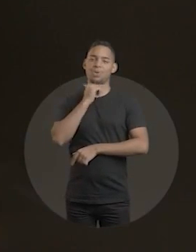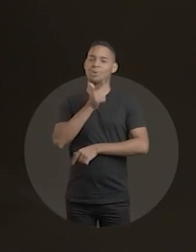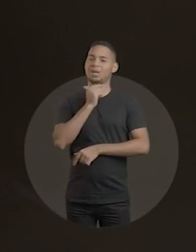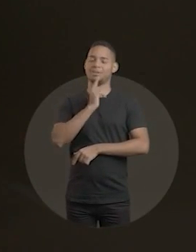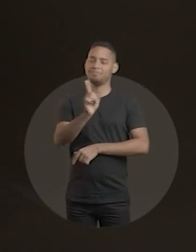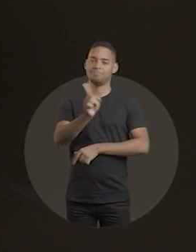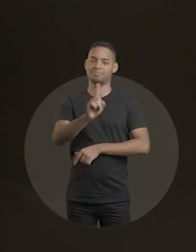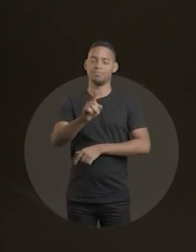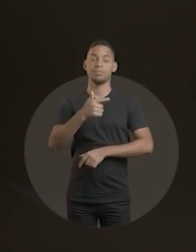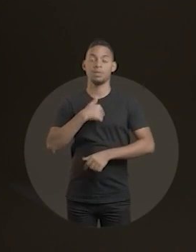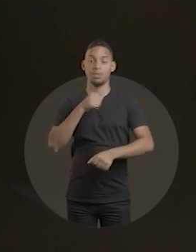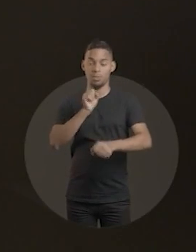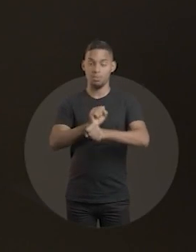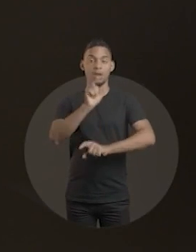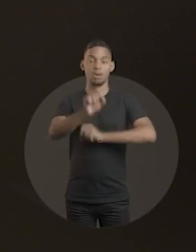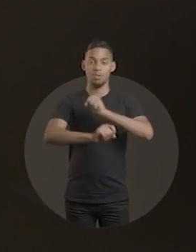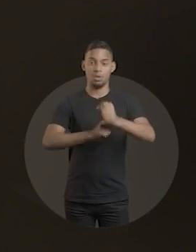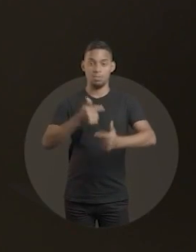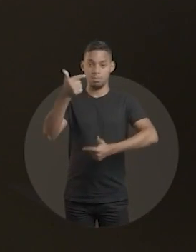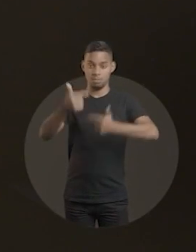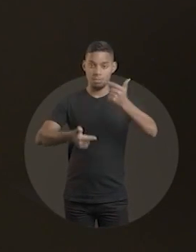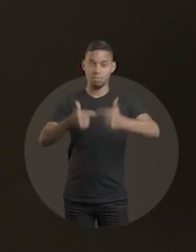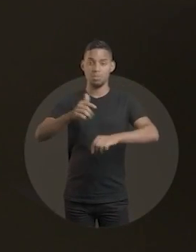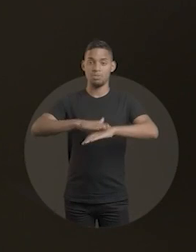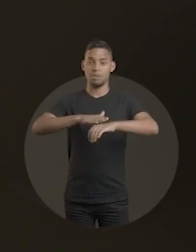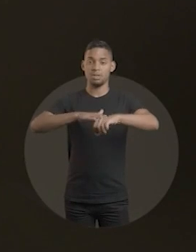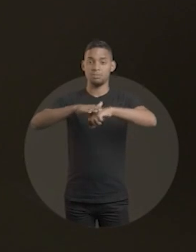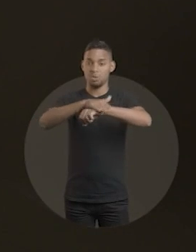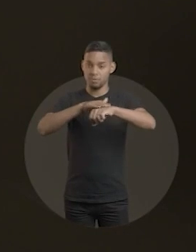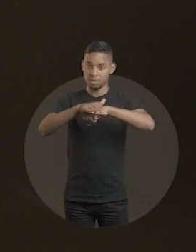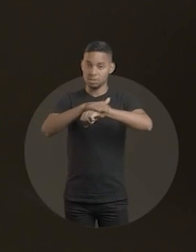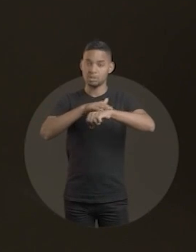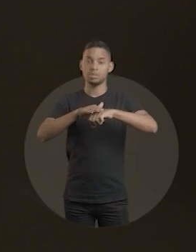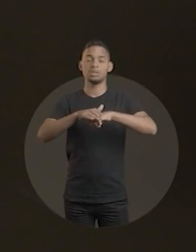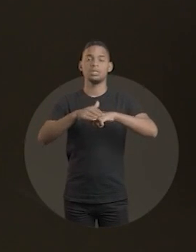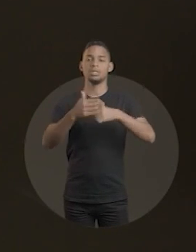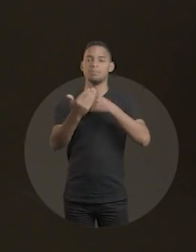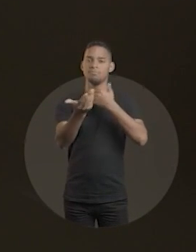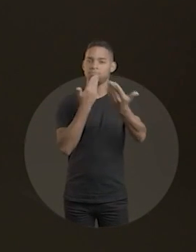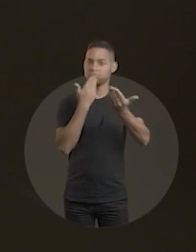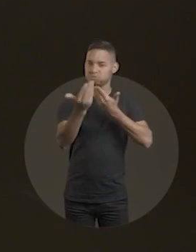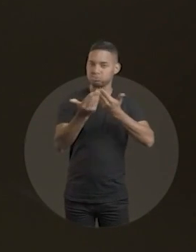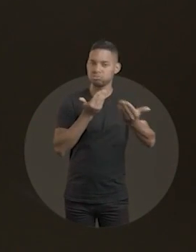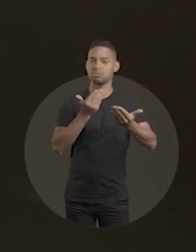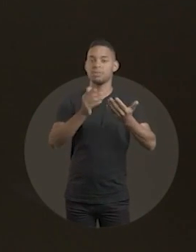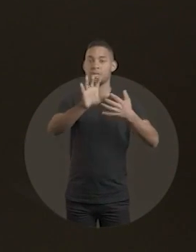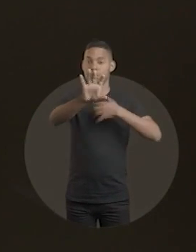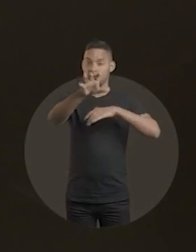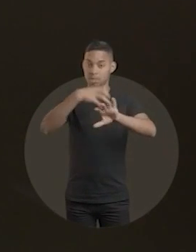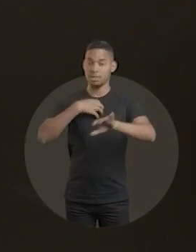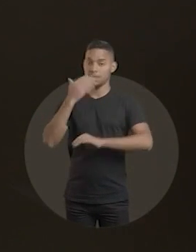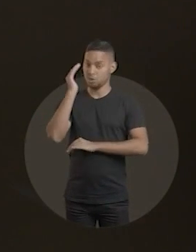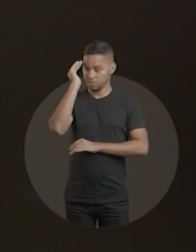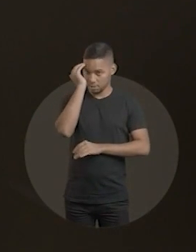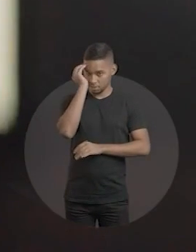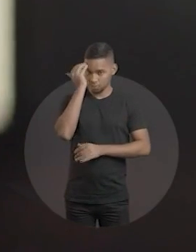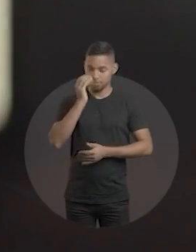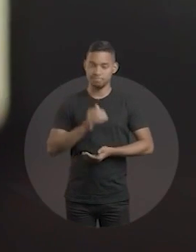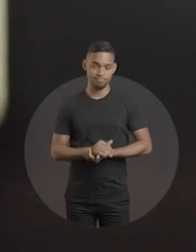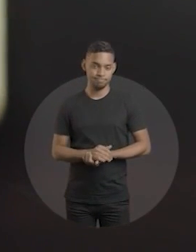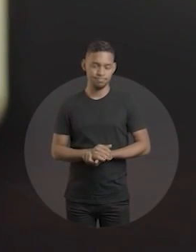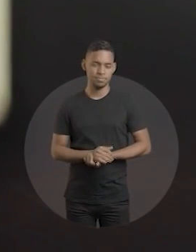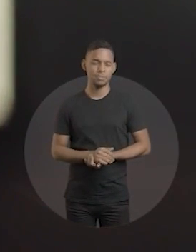ia cá. Olha, eu espero uma política de mais conversa, de entendimento.